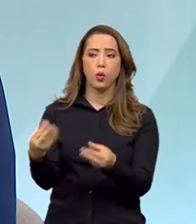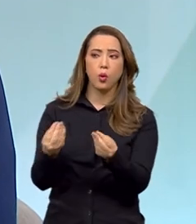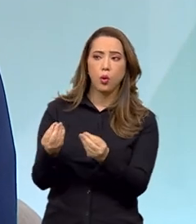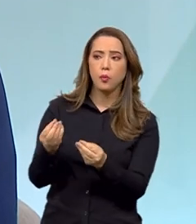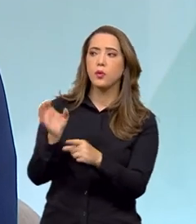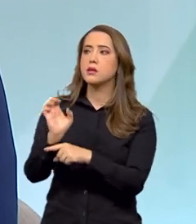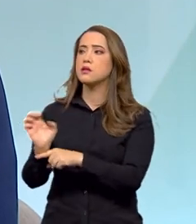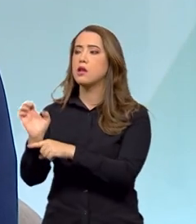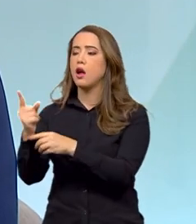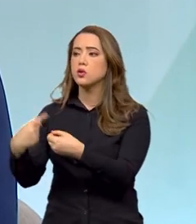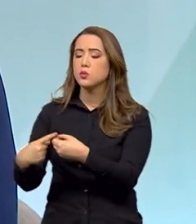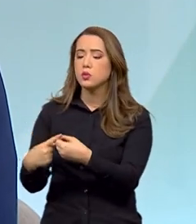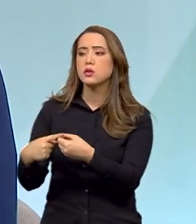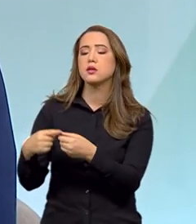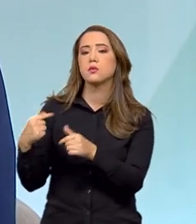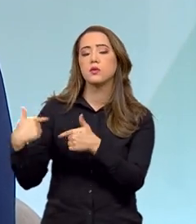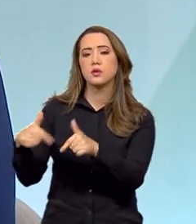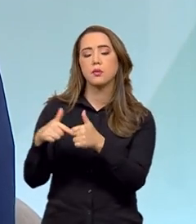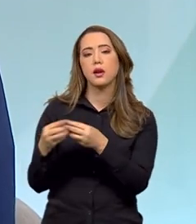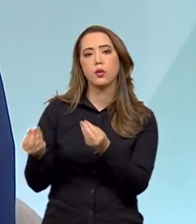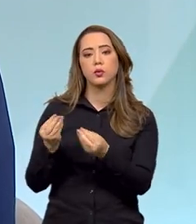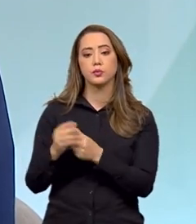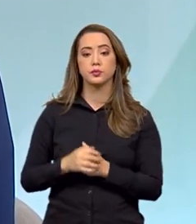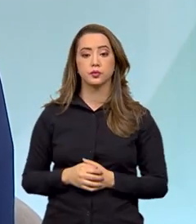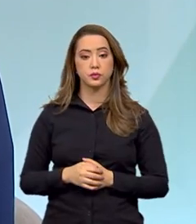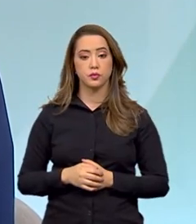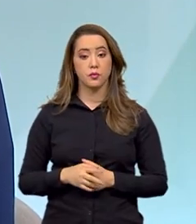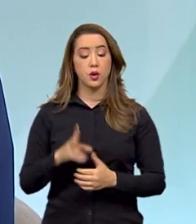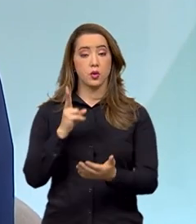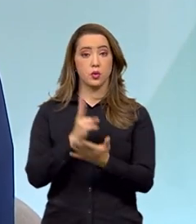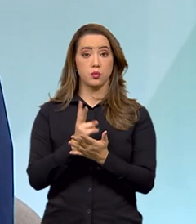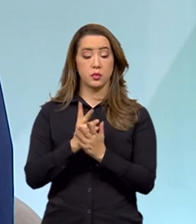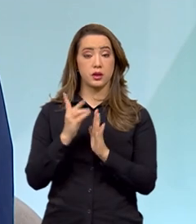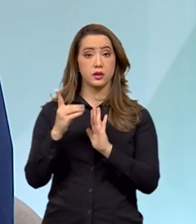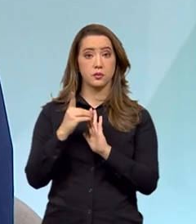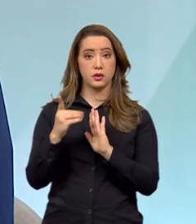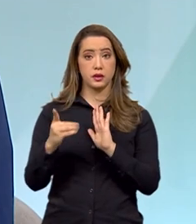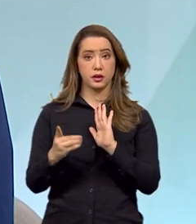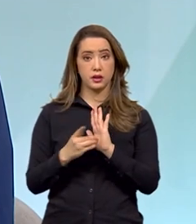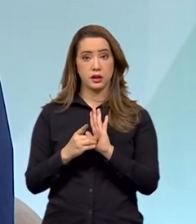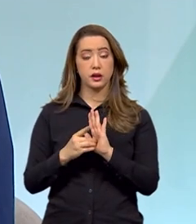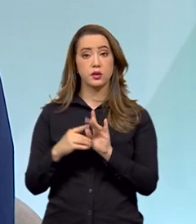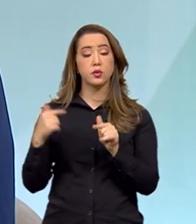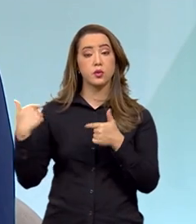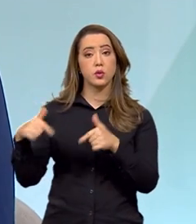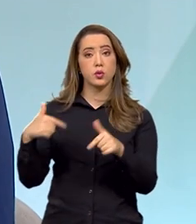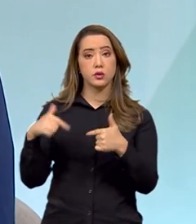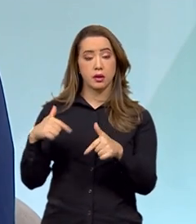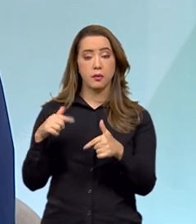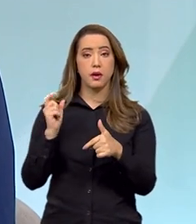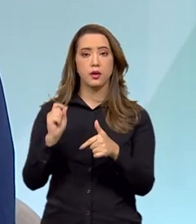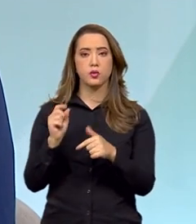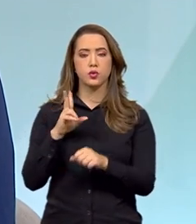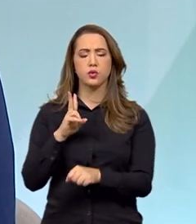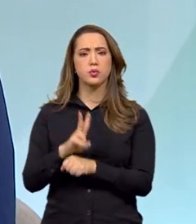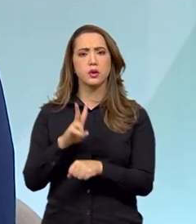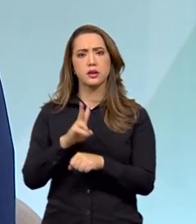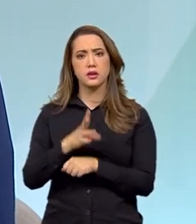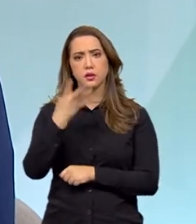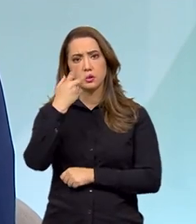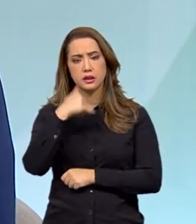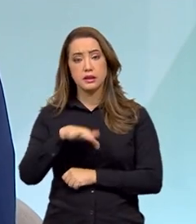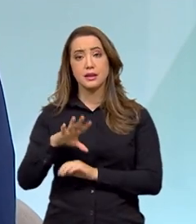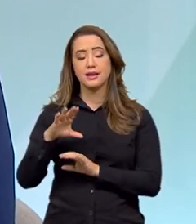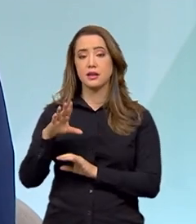municípios a implementarem também as suas ações. No mesmo decreto, também no mesmo programa, estão as ações de proteção das crianças